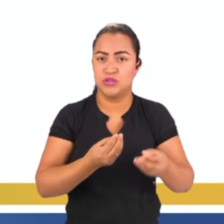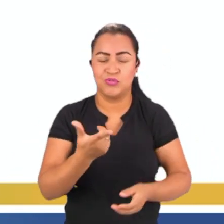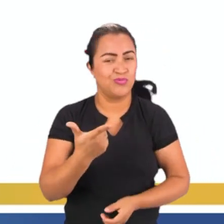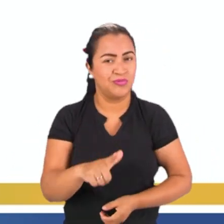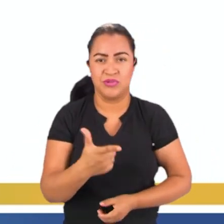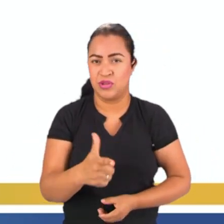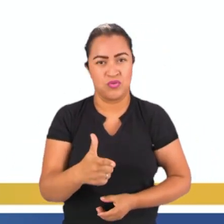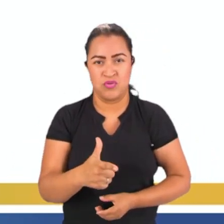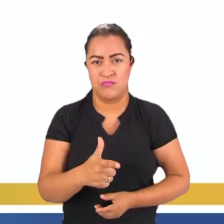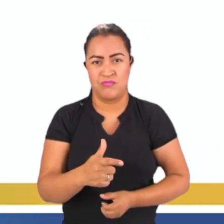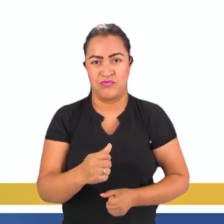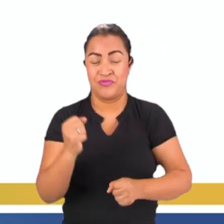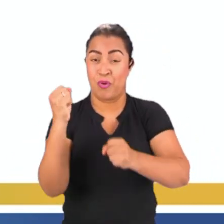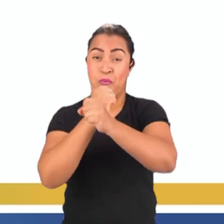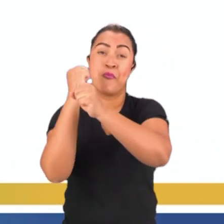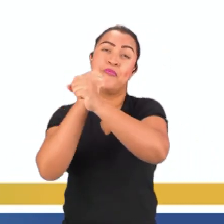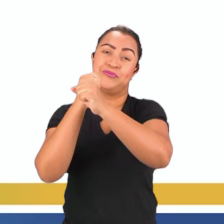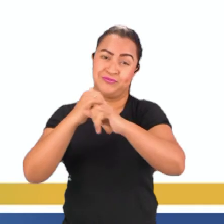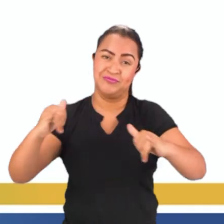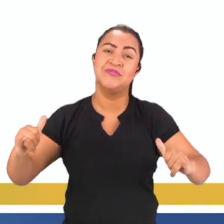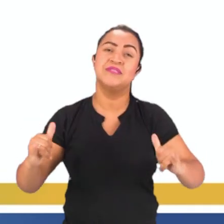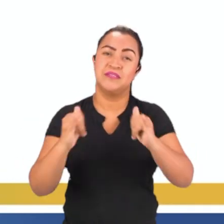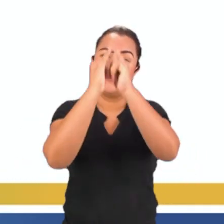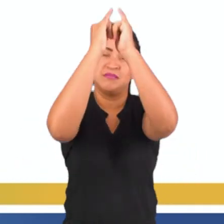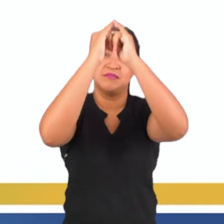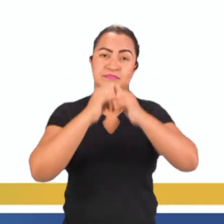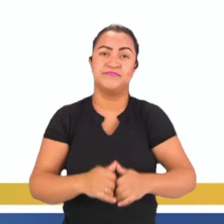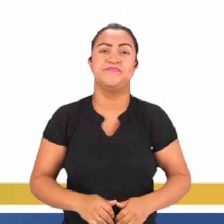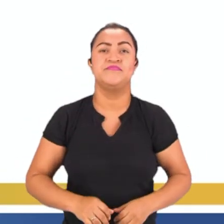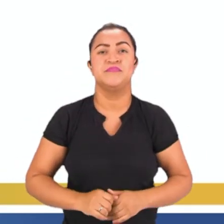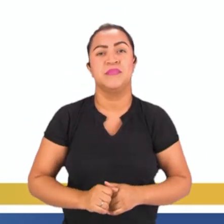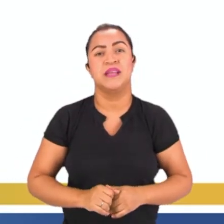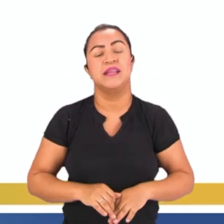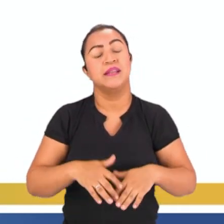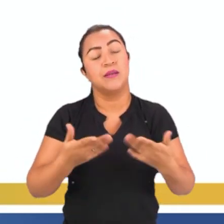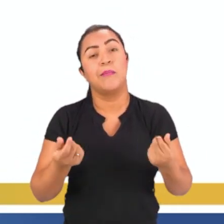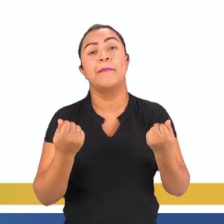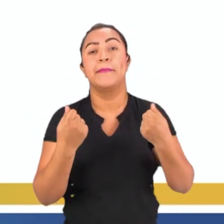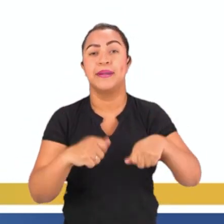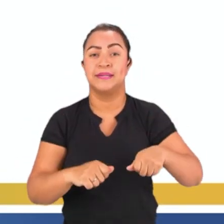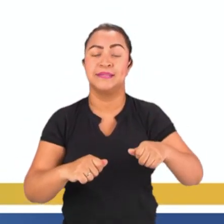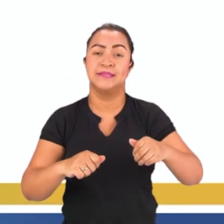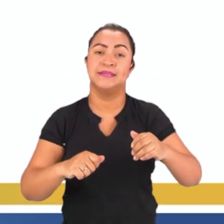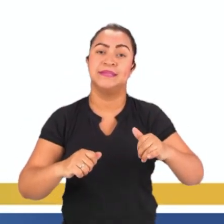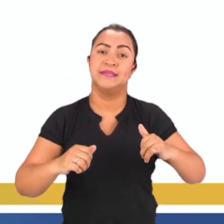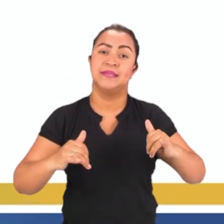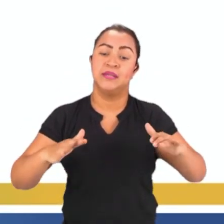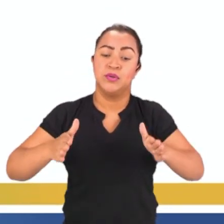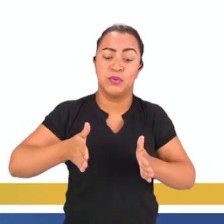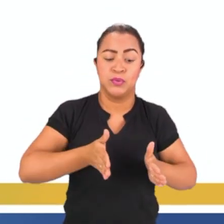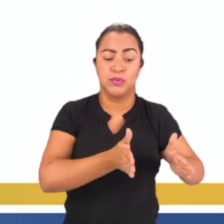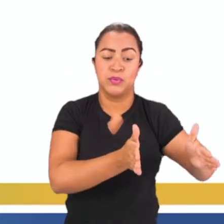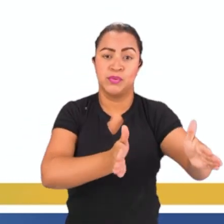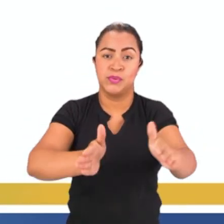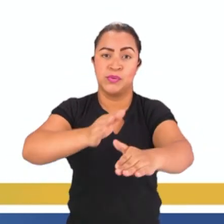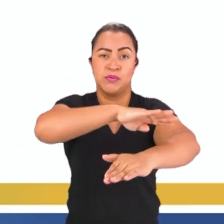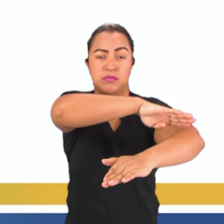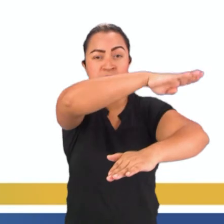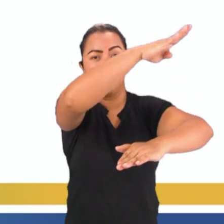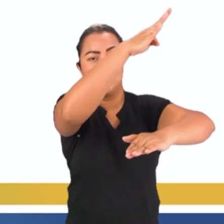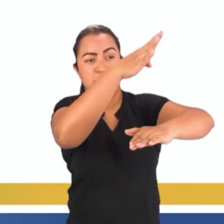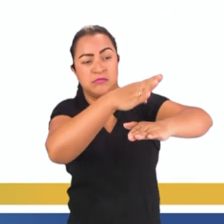essas grandes, essa grande construção de hidrelétrica. Então, com certeza, nós temos que ter rios de planalto, devido o quê? a